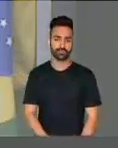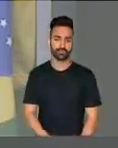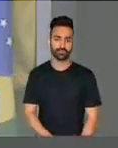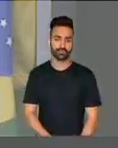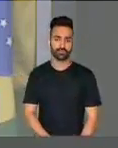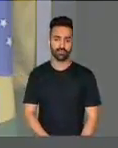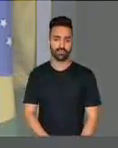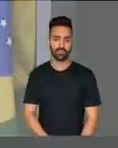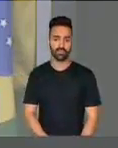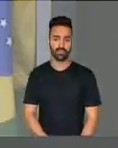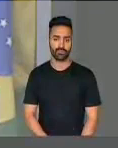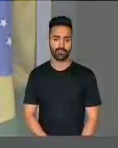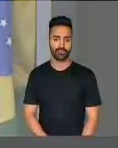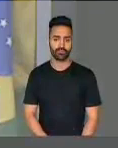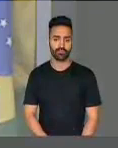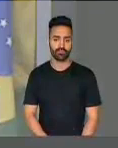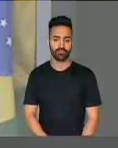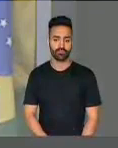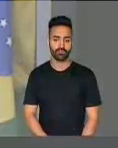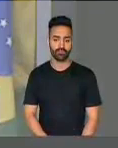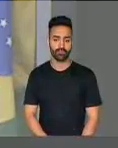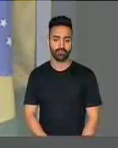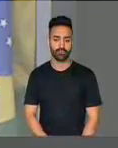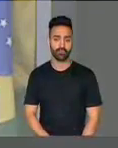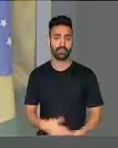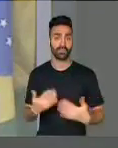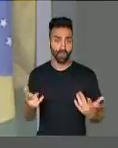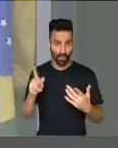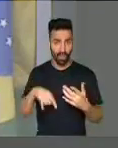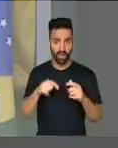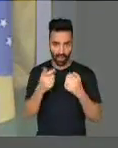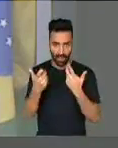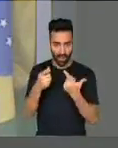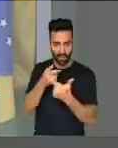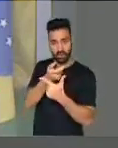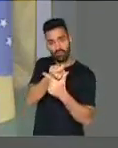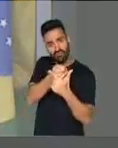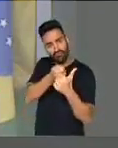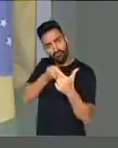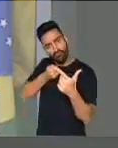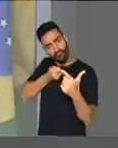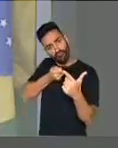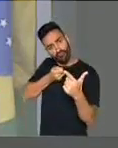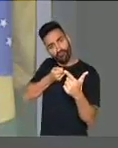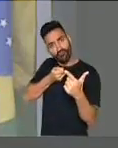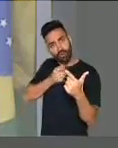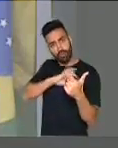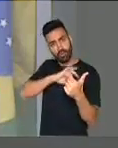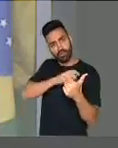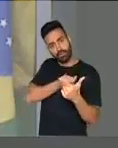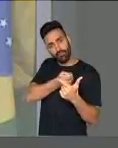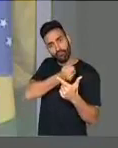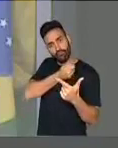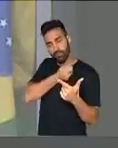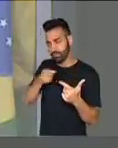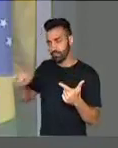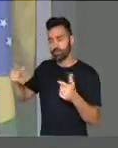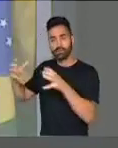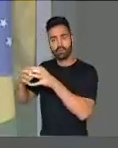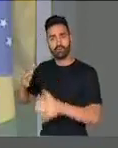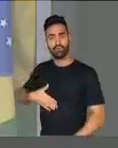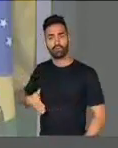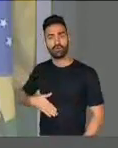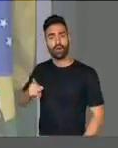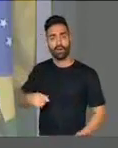dizer, vai ser a guerra do estilingue contra o fuzil AR-15. Eu não